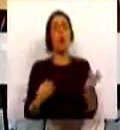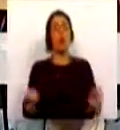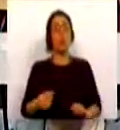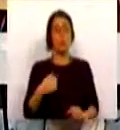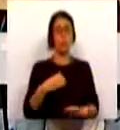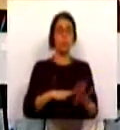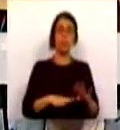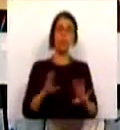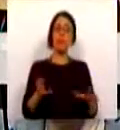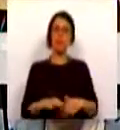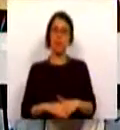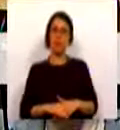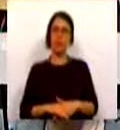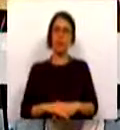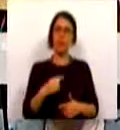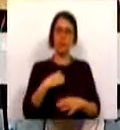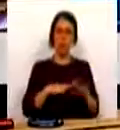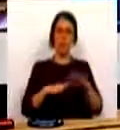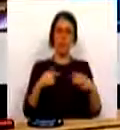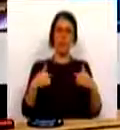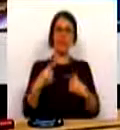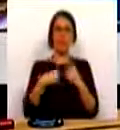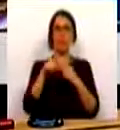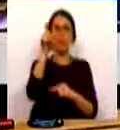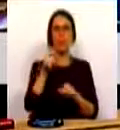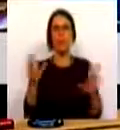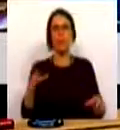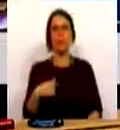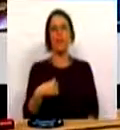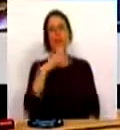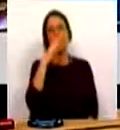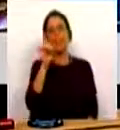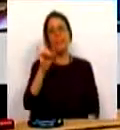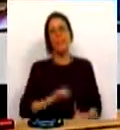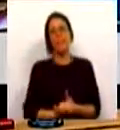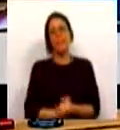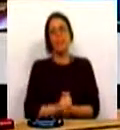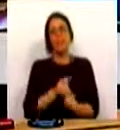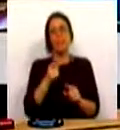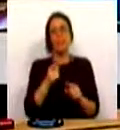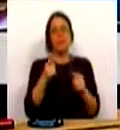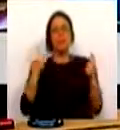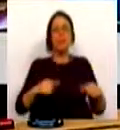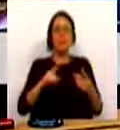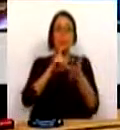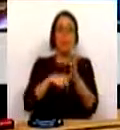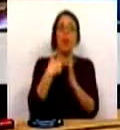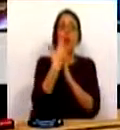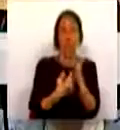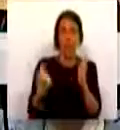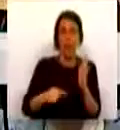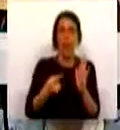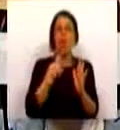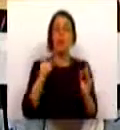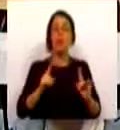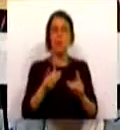deixe-me fazê-lo um pouco por si, deixe-me dizer-lhe que o facto de existirem projetos de resolução não